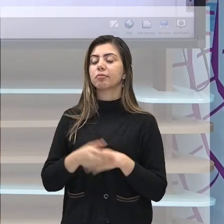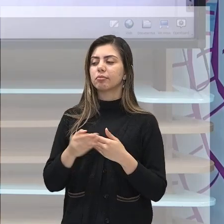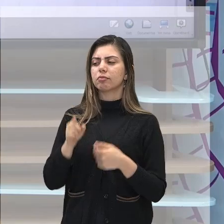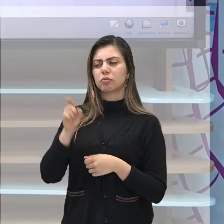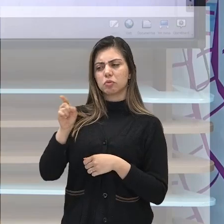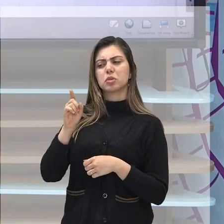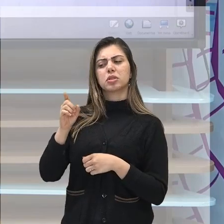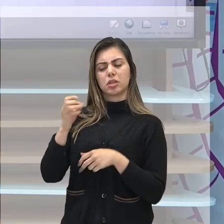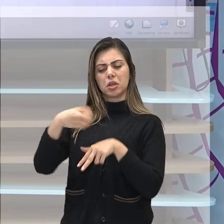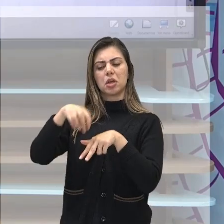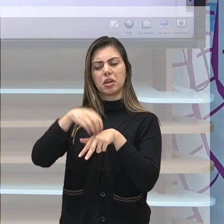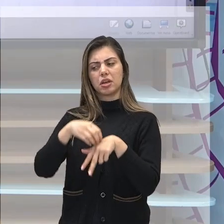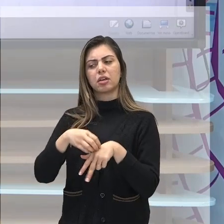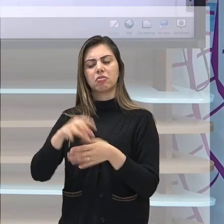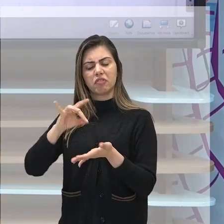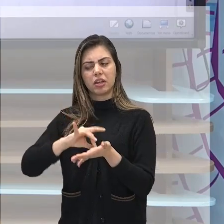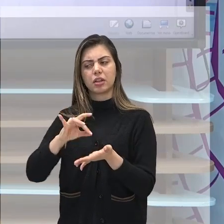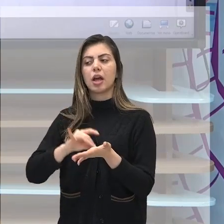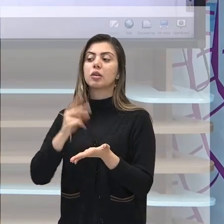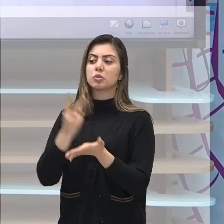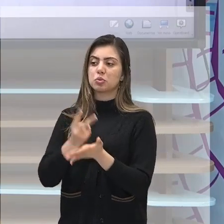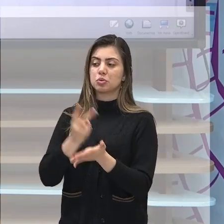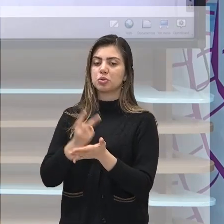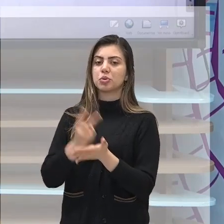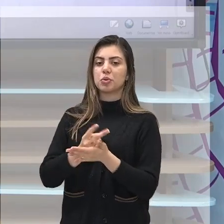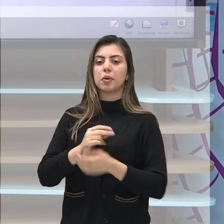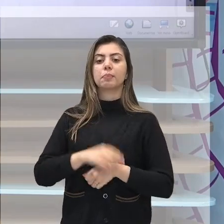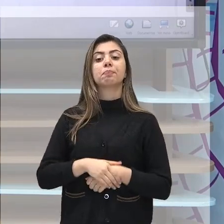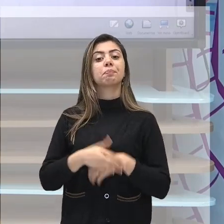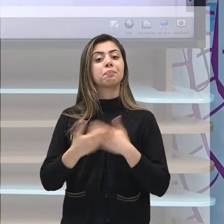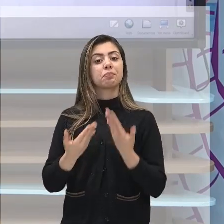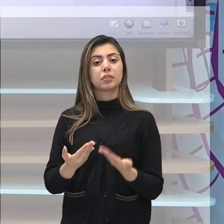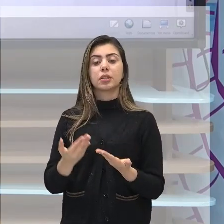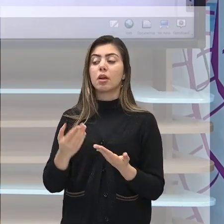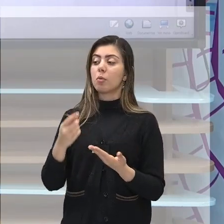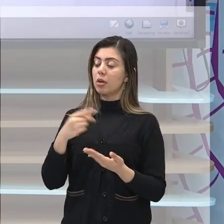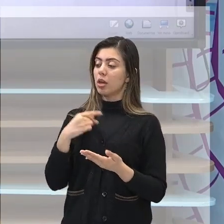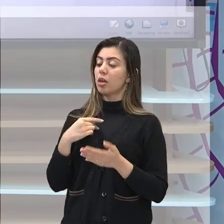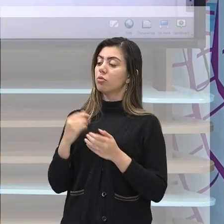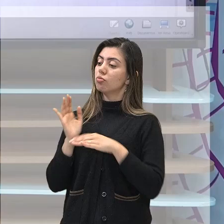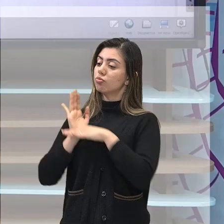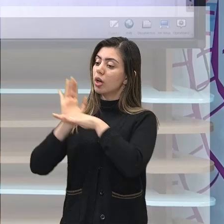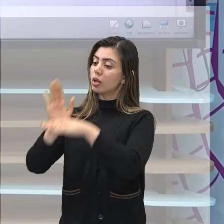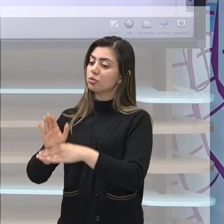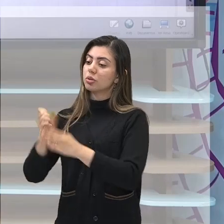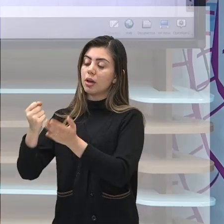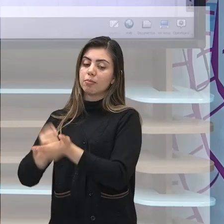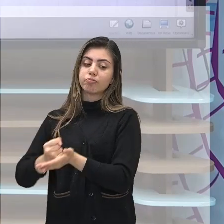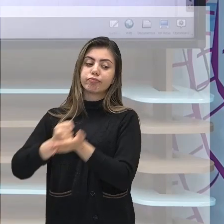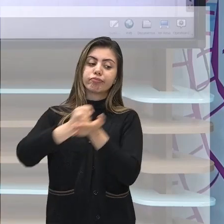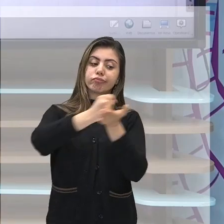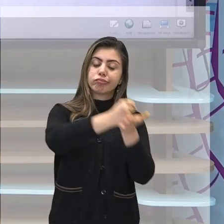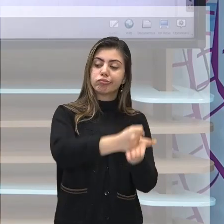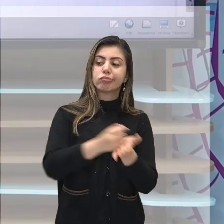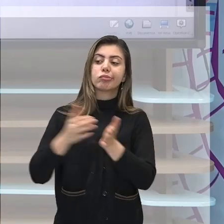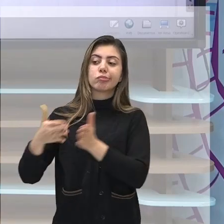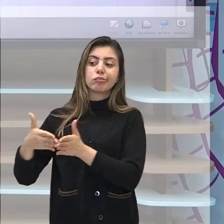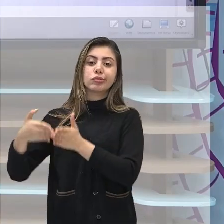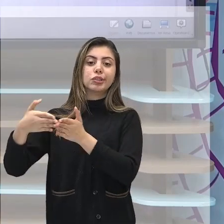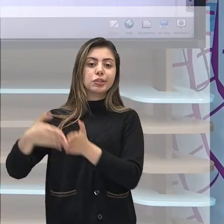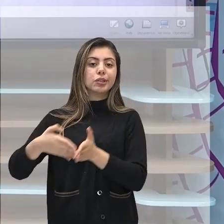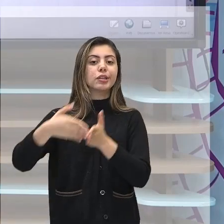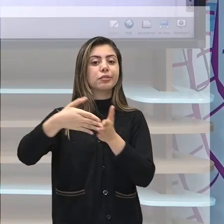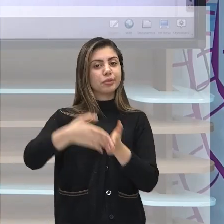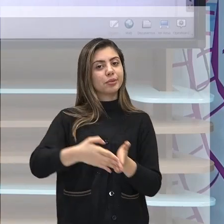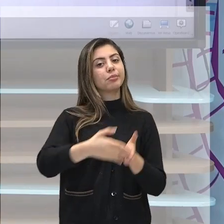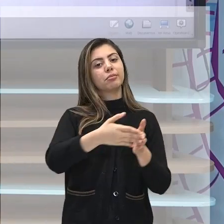um rei legítimo. Eu vou fazer esse traslado, né, com toda a sua coroa